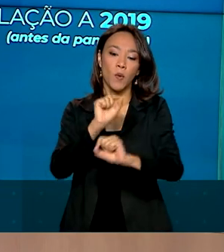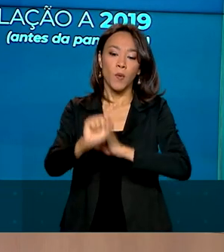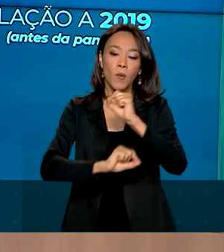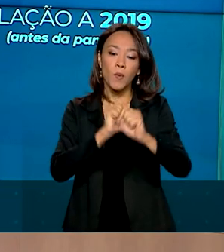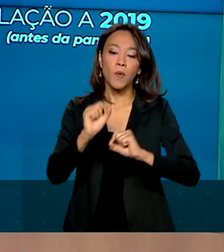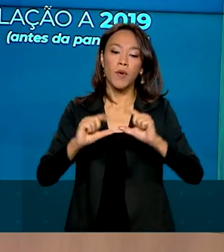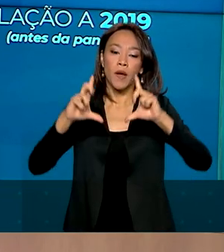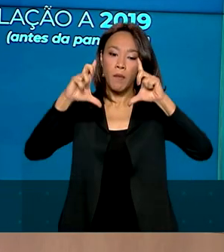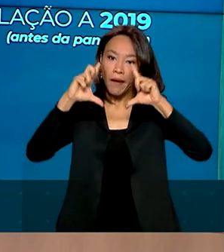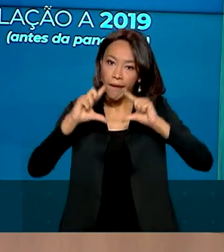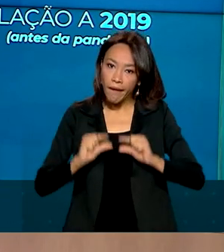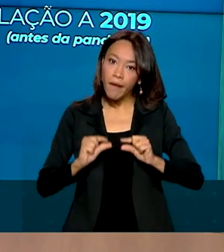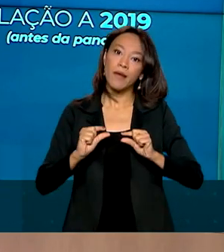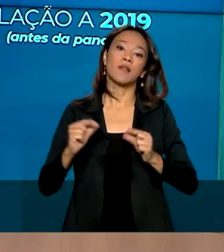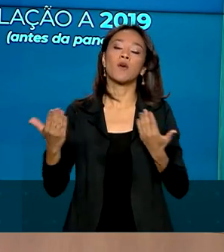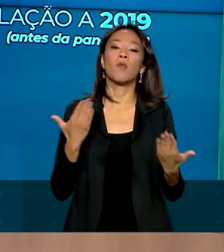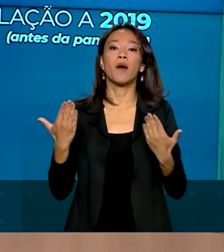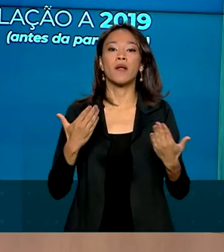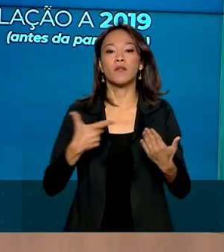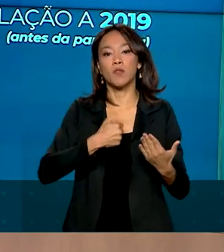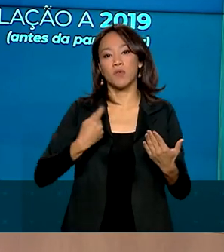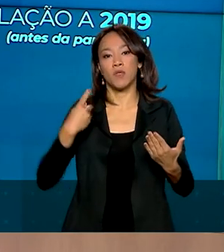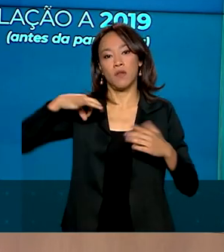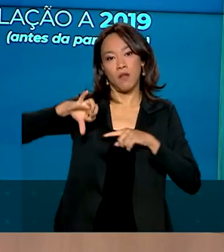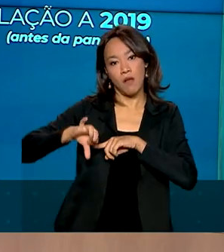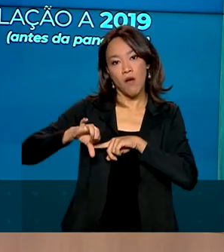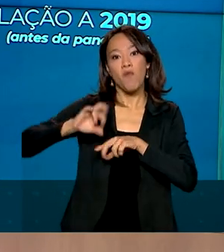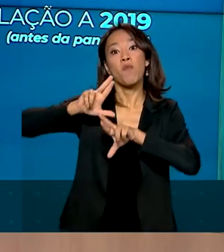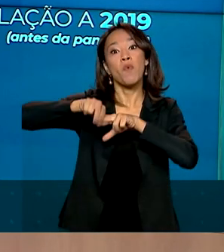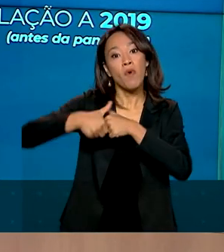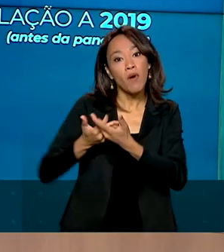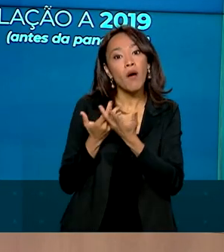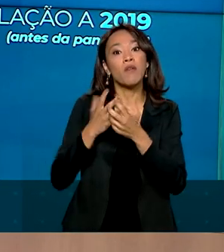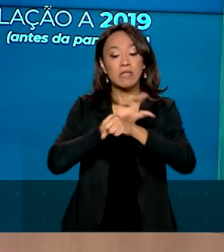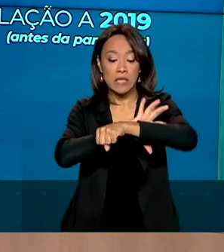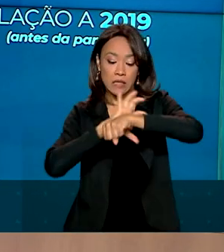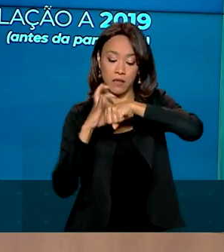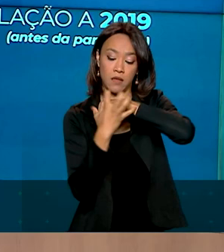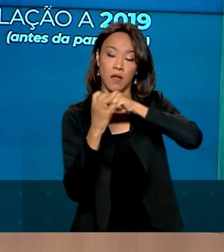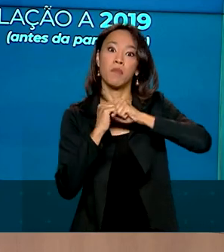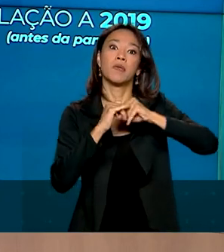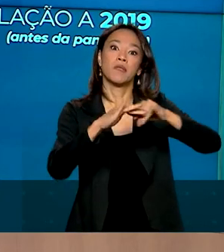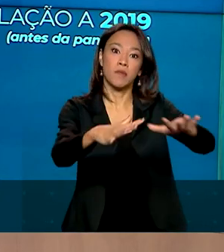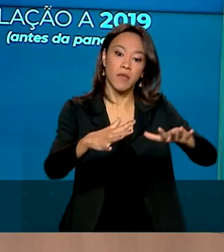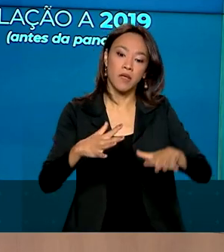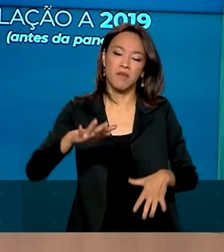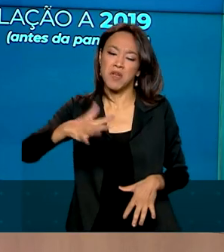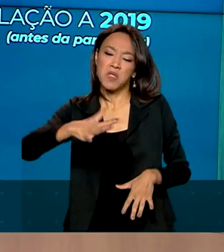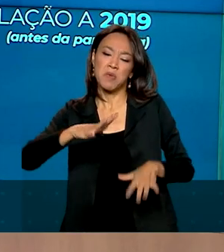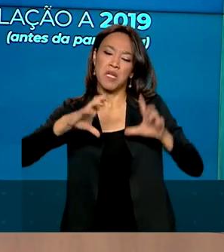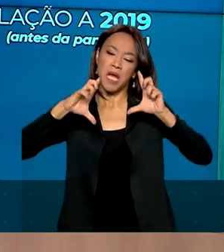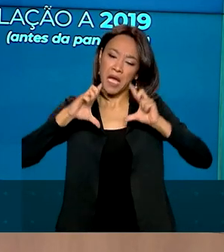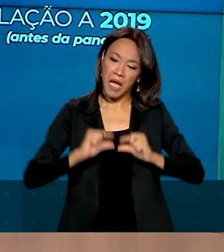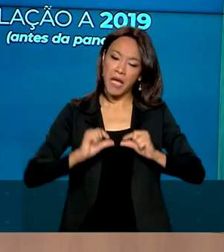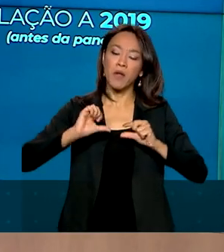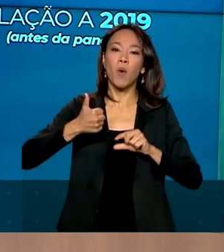relação ao ano anterior, 2019, em função da pandemia. A queda é essa que estima-se em torno de 11